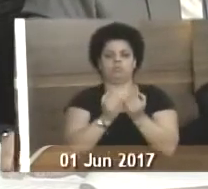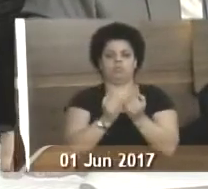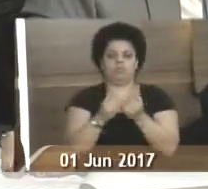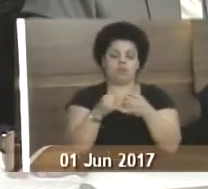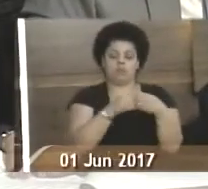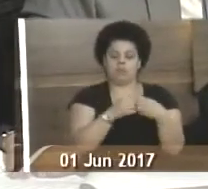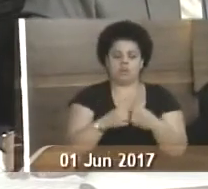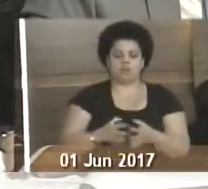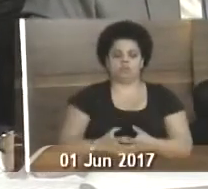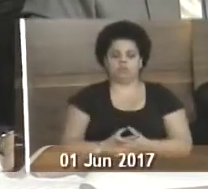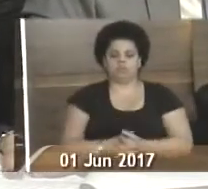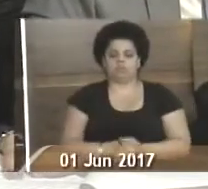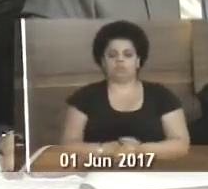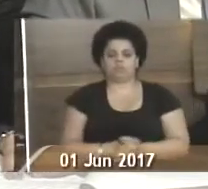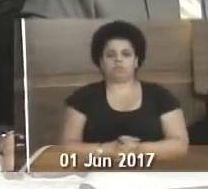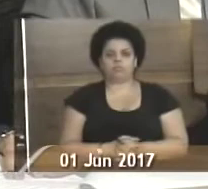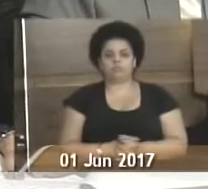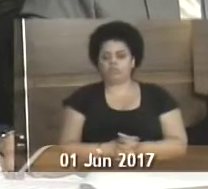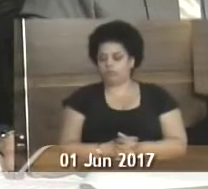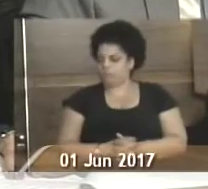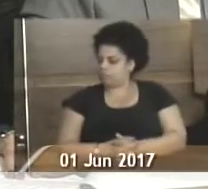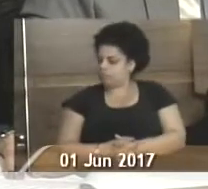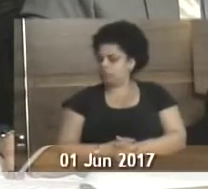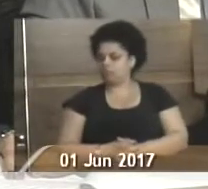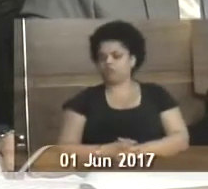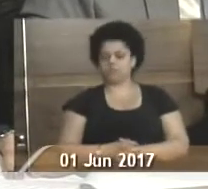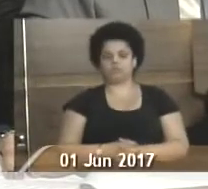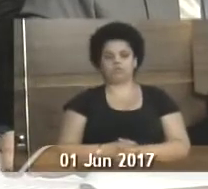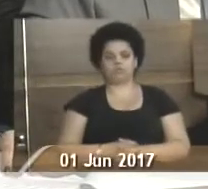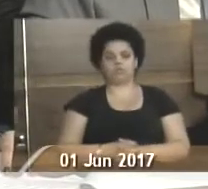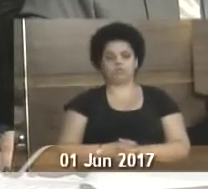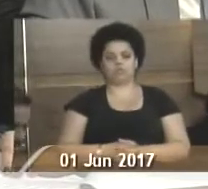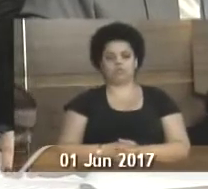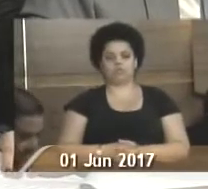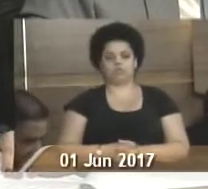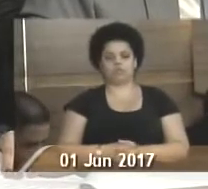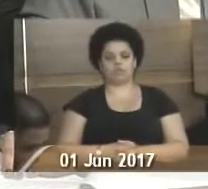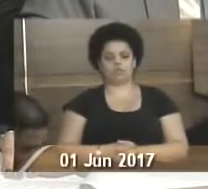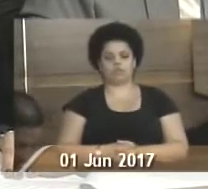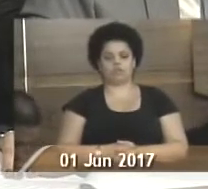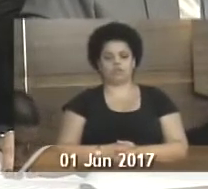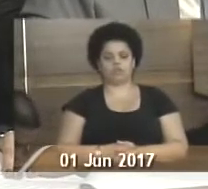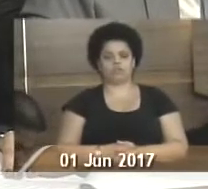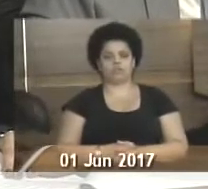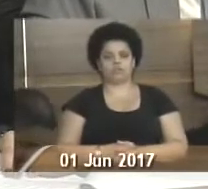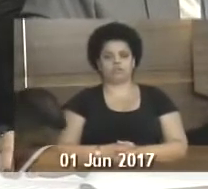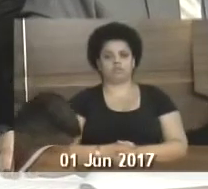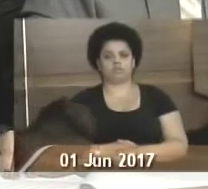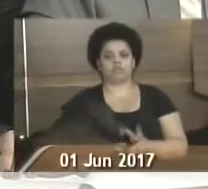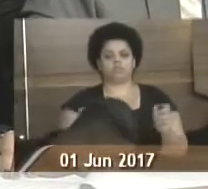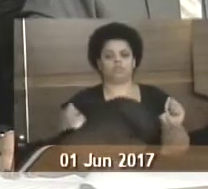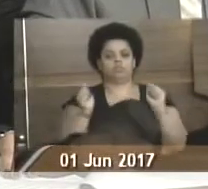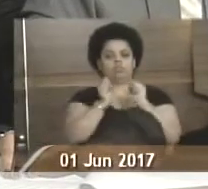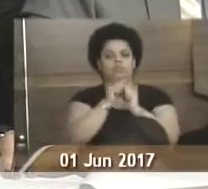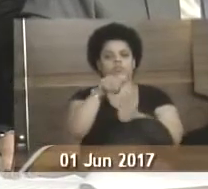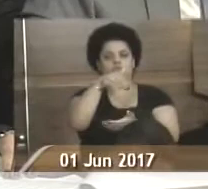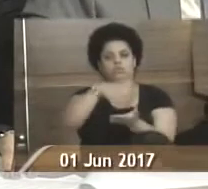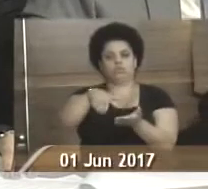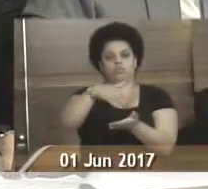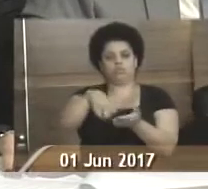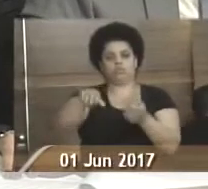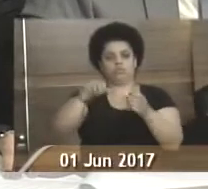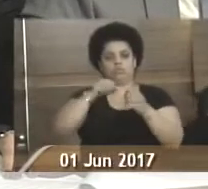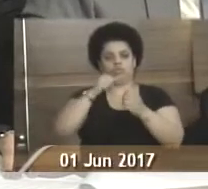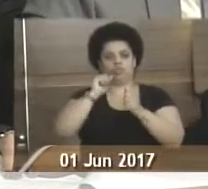Indicação 1743, de 2017, Camu, indicando ao prefeito municipal que interceda junto à Secretaria Executiva de